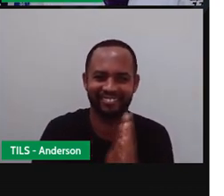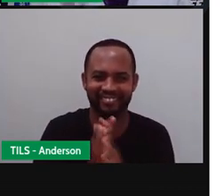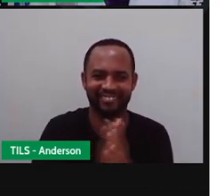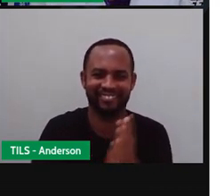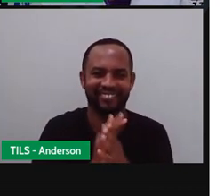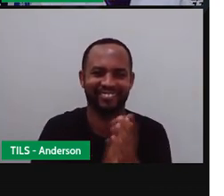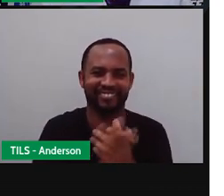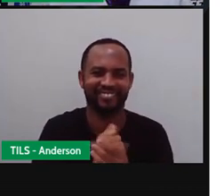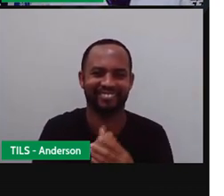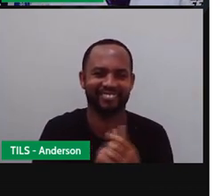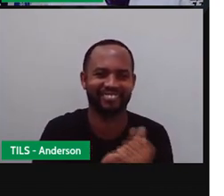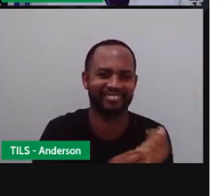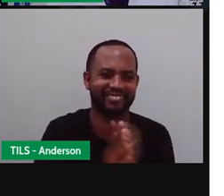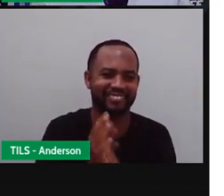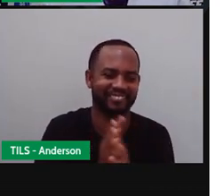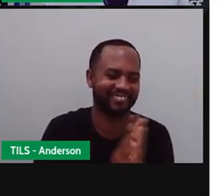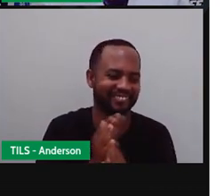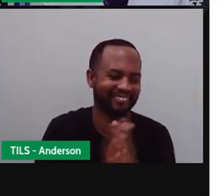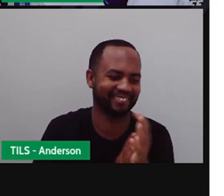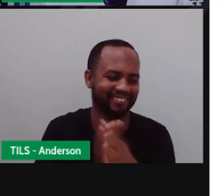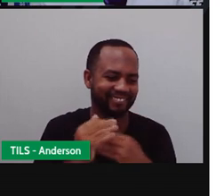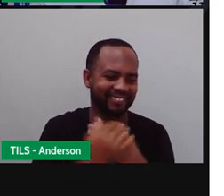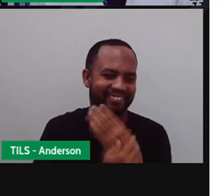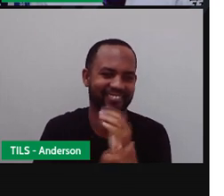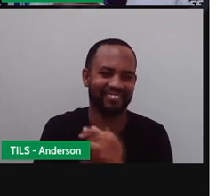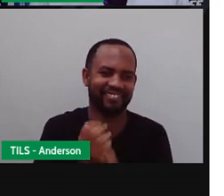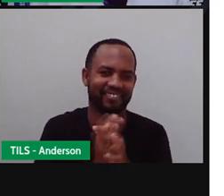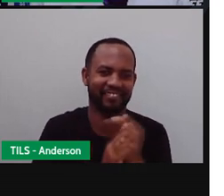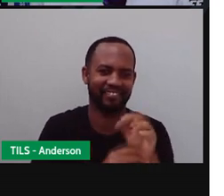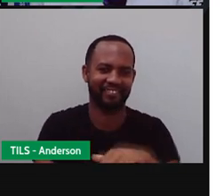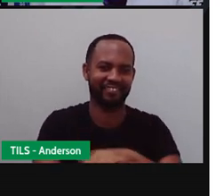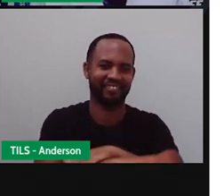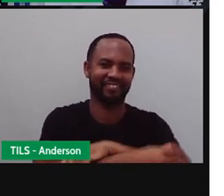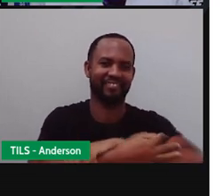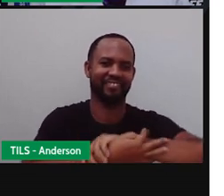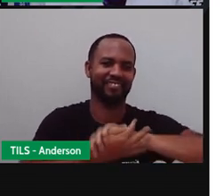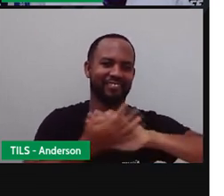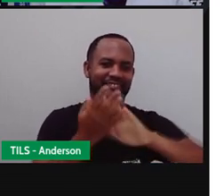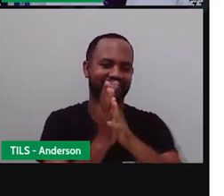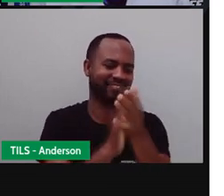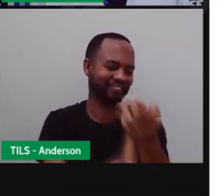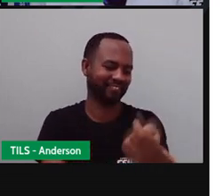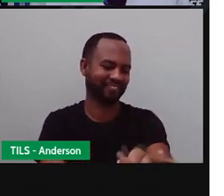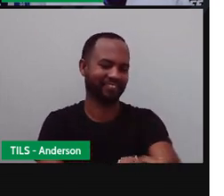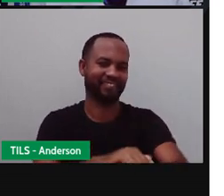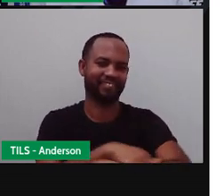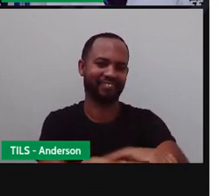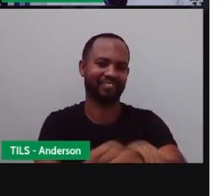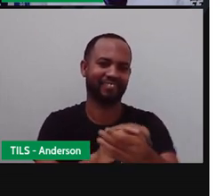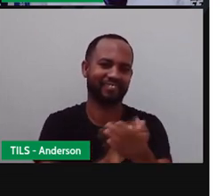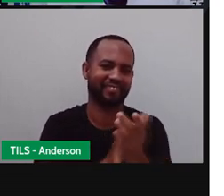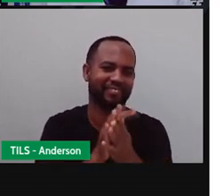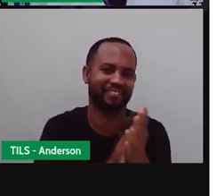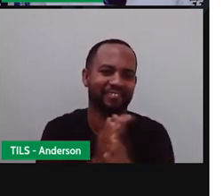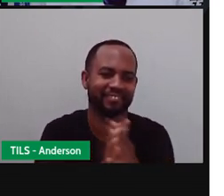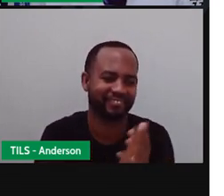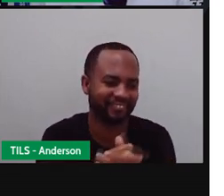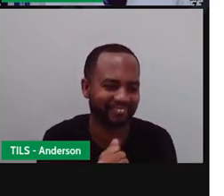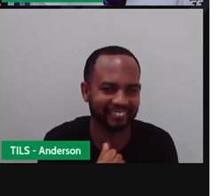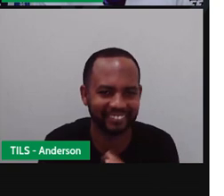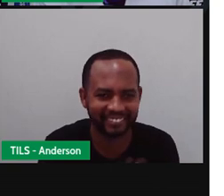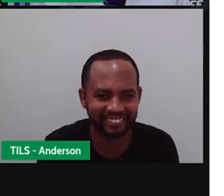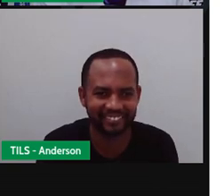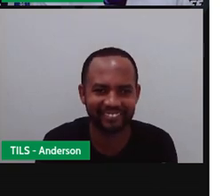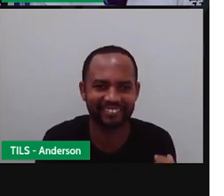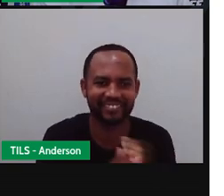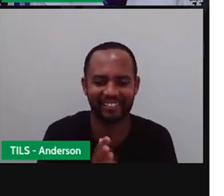Gente, ele tá se achando uma celebridade. Porque ele já tá aqui na TV. Alguém precisa frear esse rapaz. Ó lá, ó. É Monange?